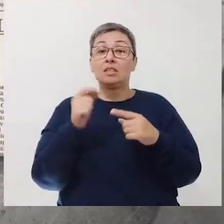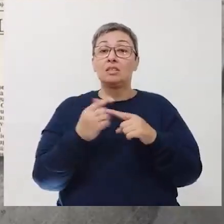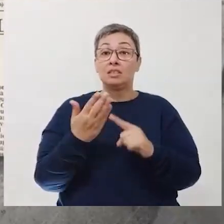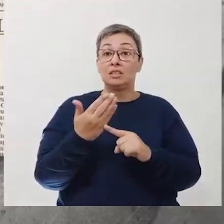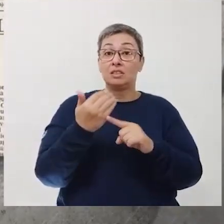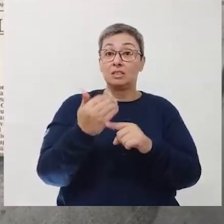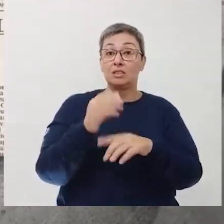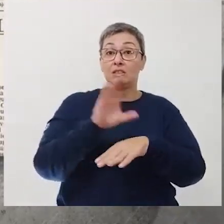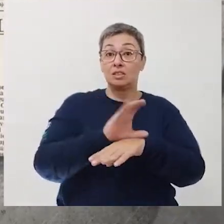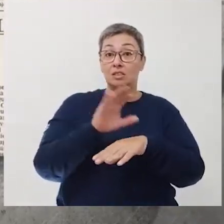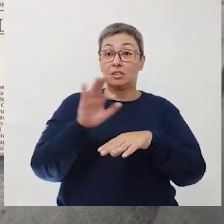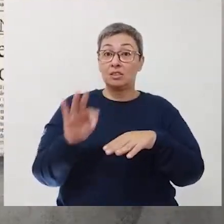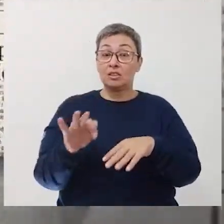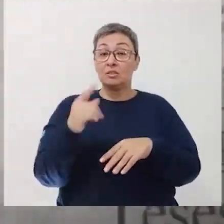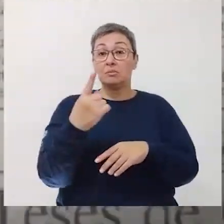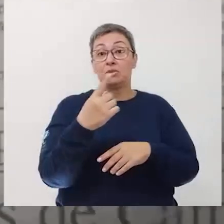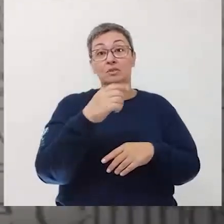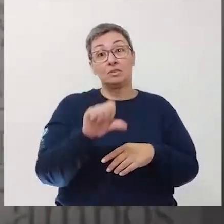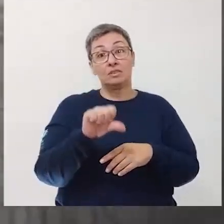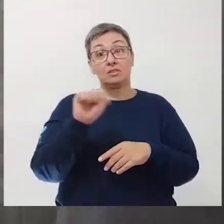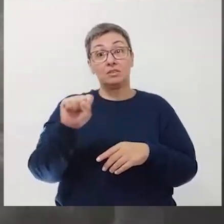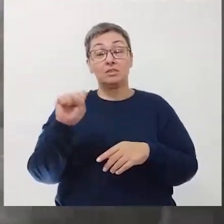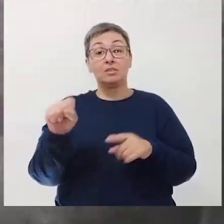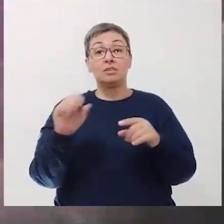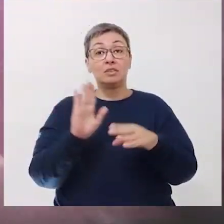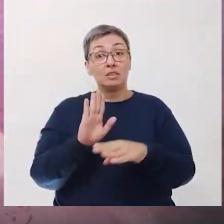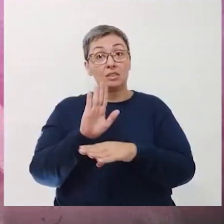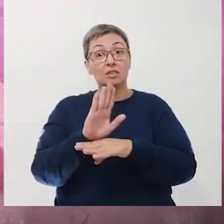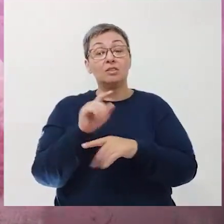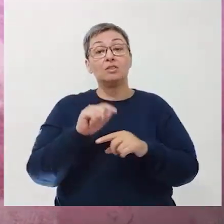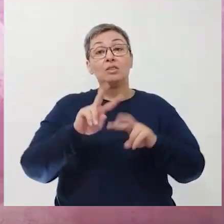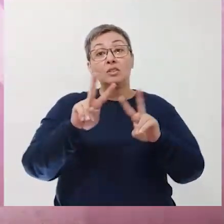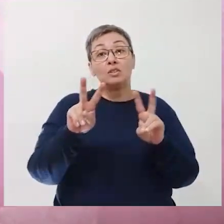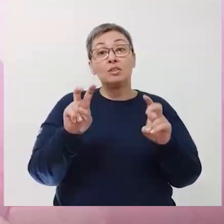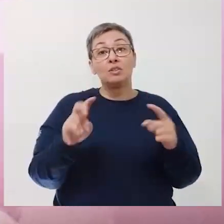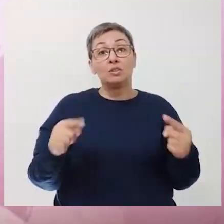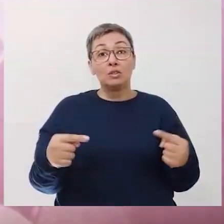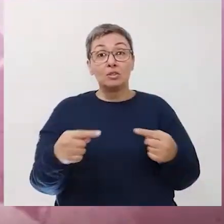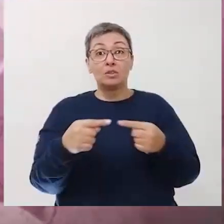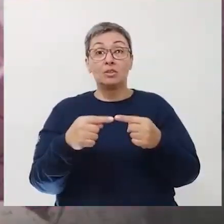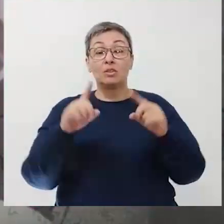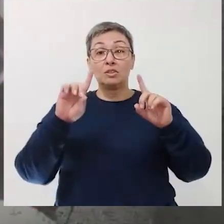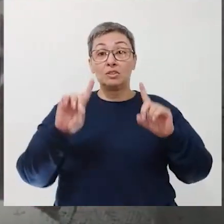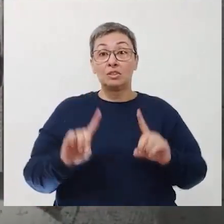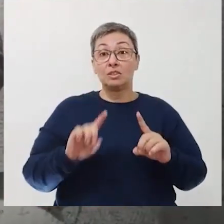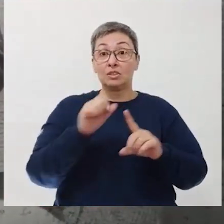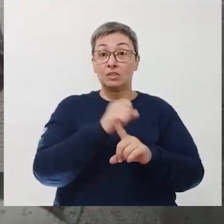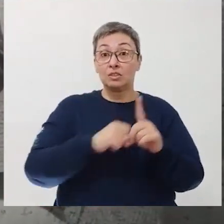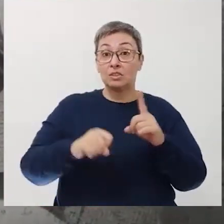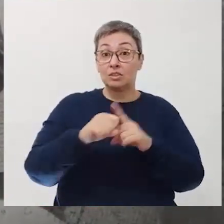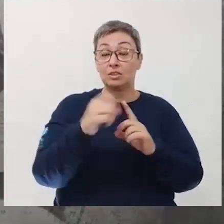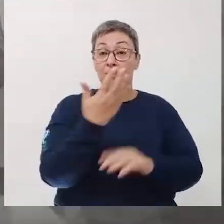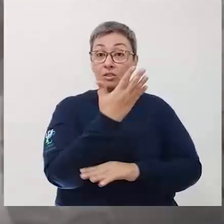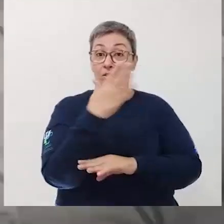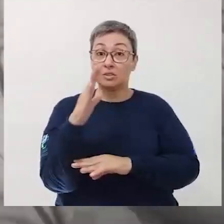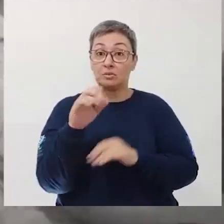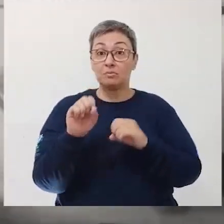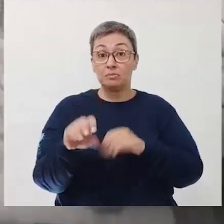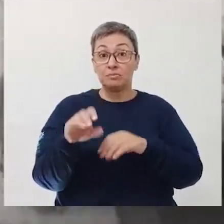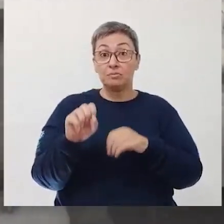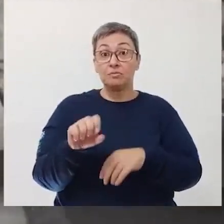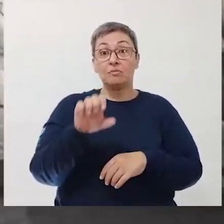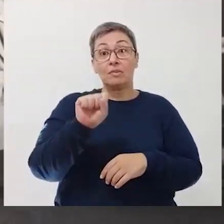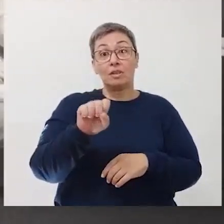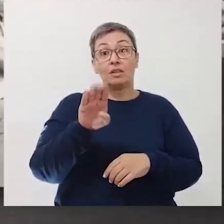Constituição Federal de 1988, e colaborou com os temas ligados aos direitos sociais e meio ambiente e educação.